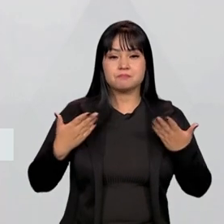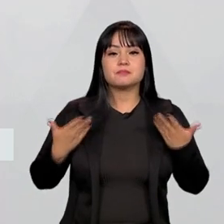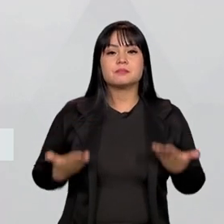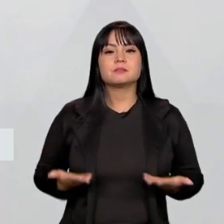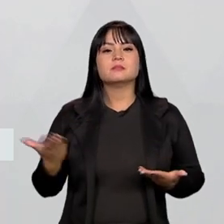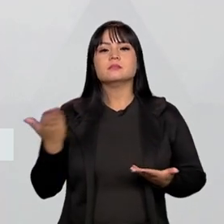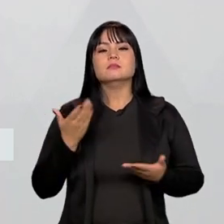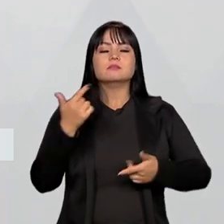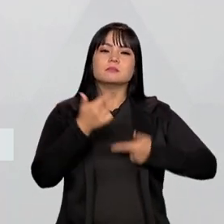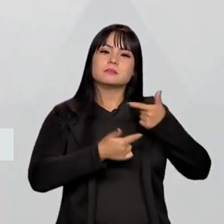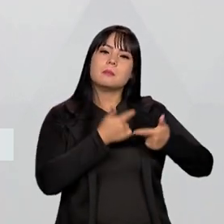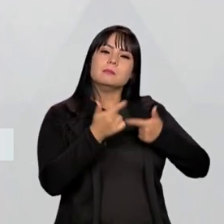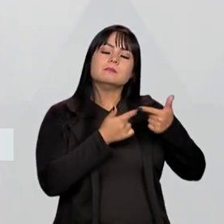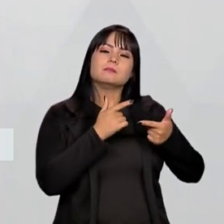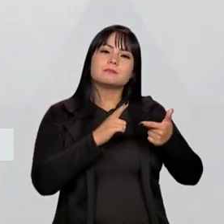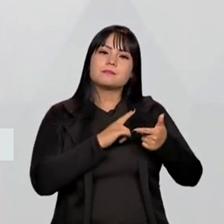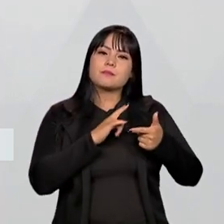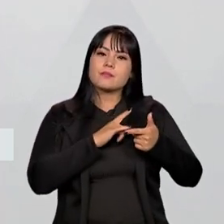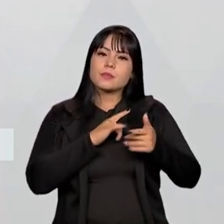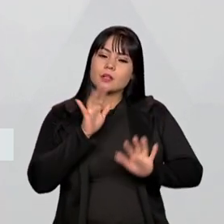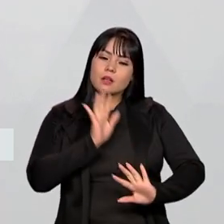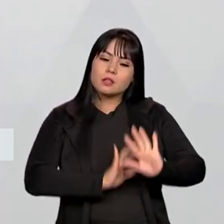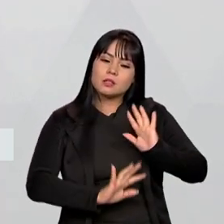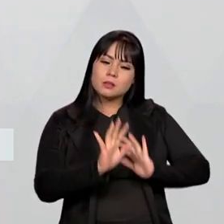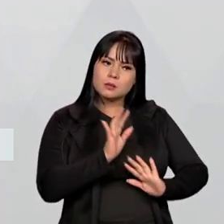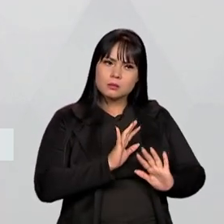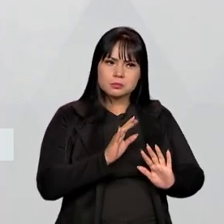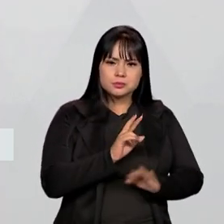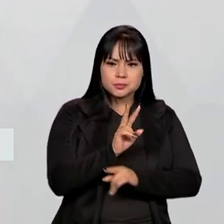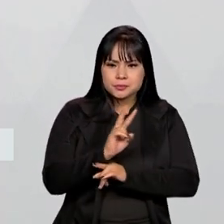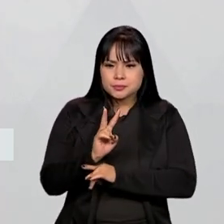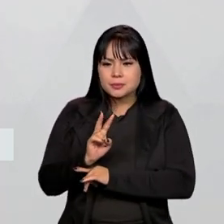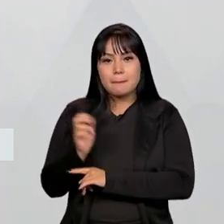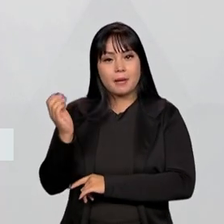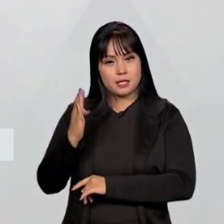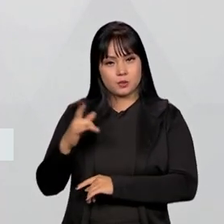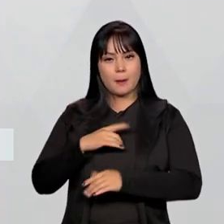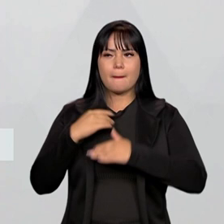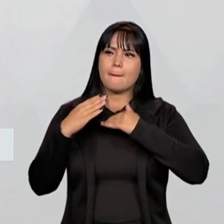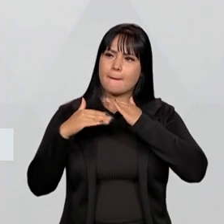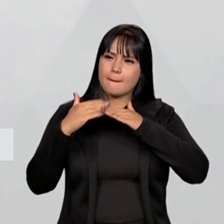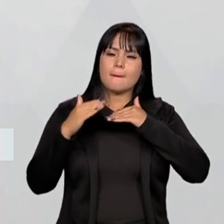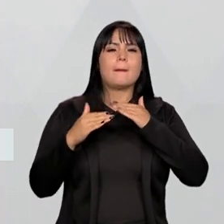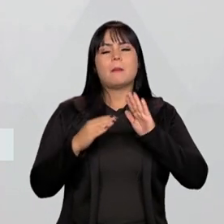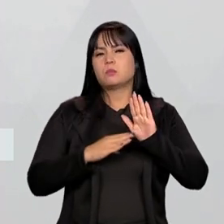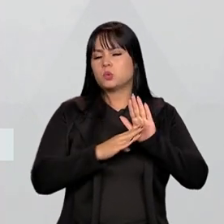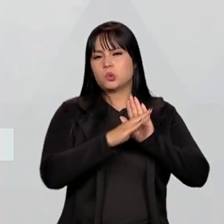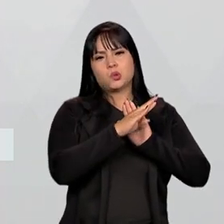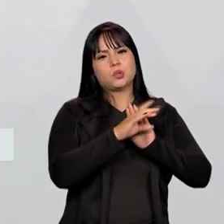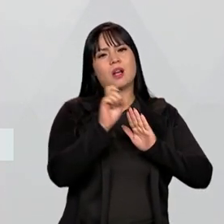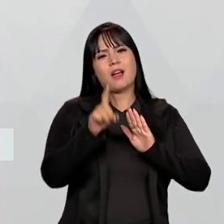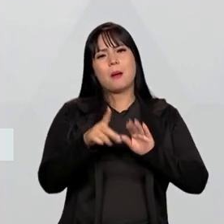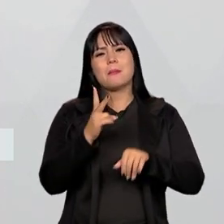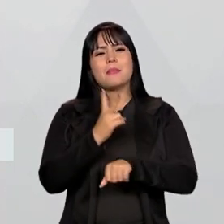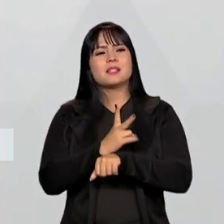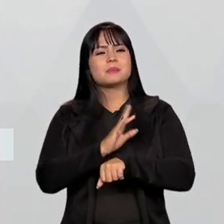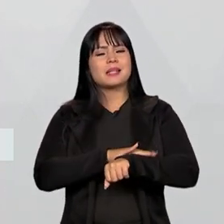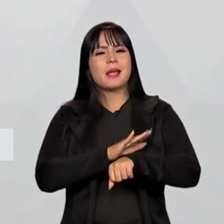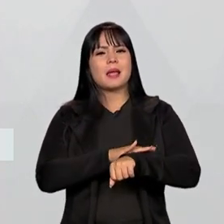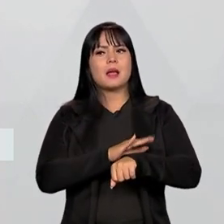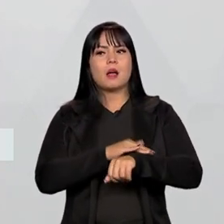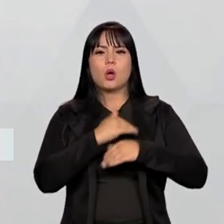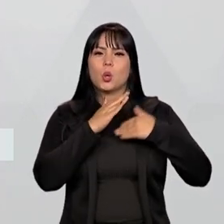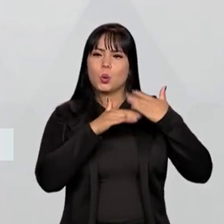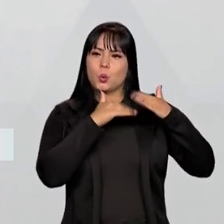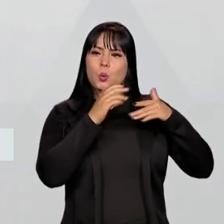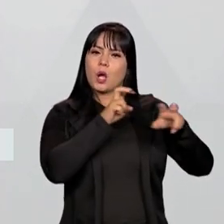trabalhar com rastreabilidade e o Brasil tem um potencial muito grande para ser, ao mesmo tempo, uma